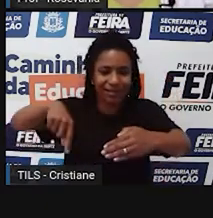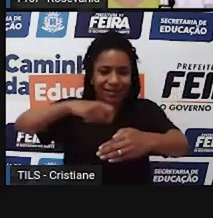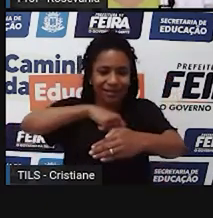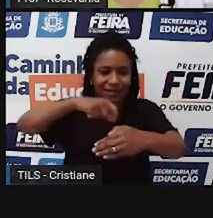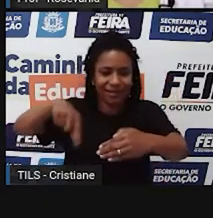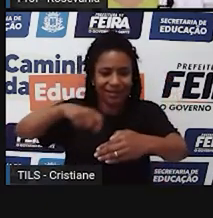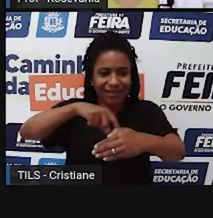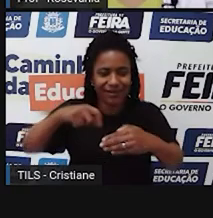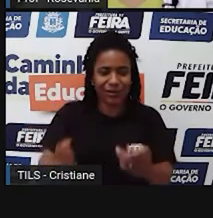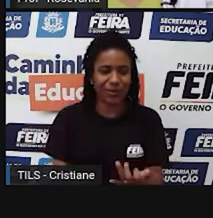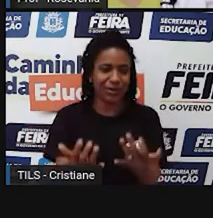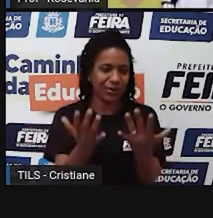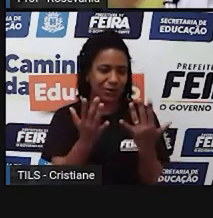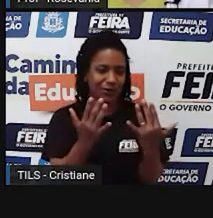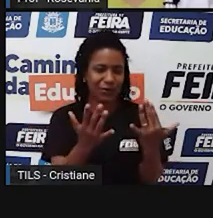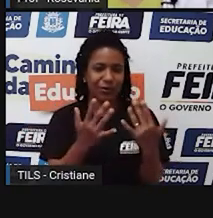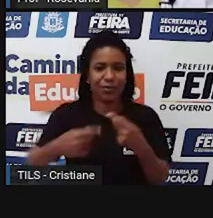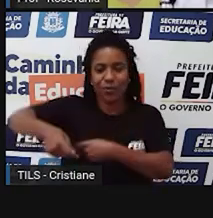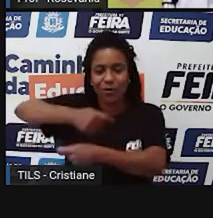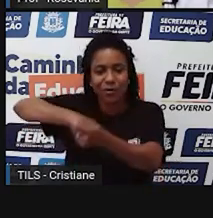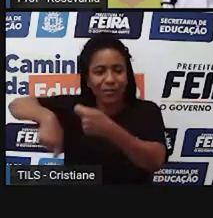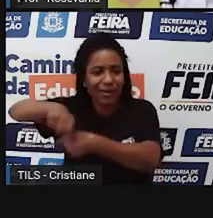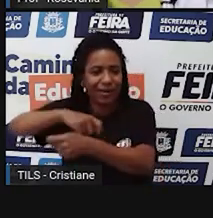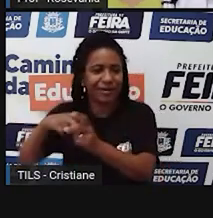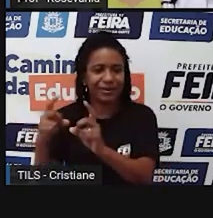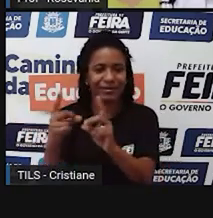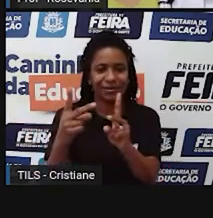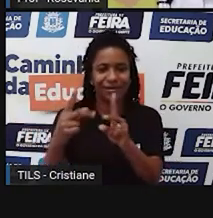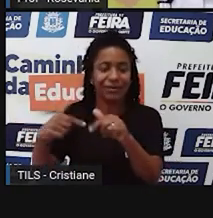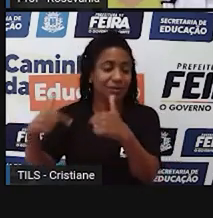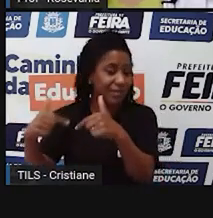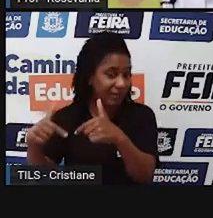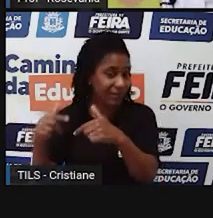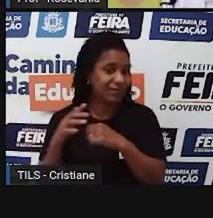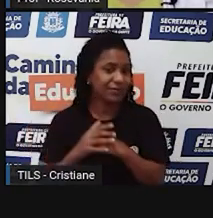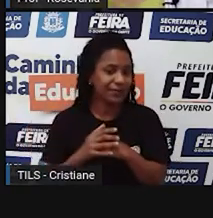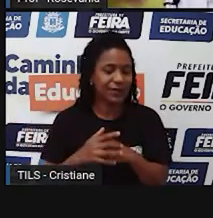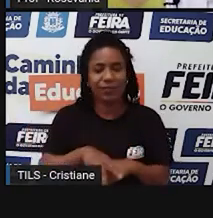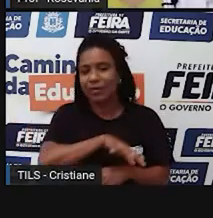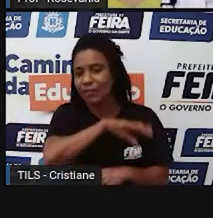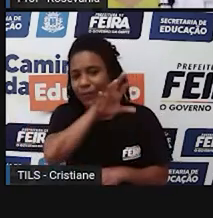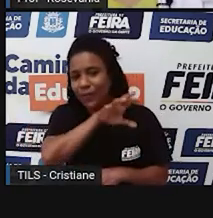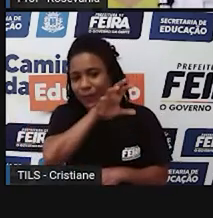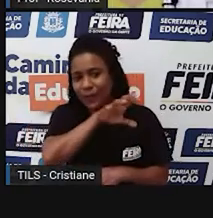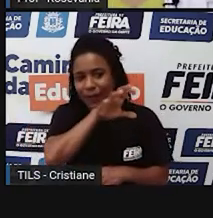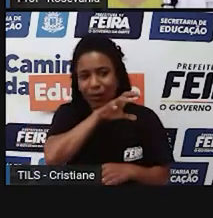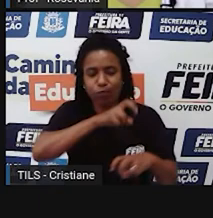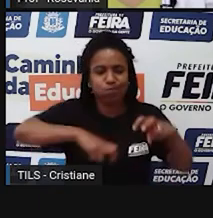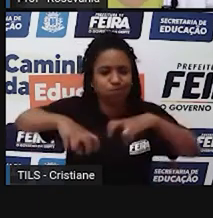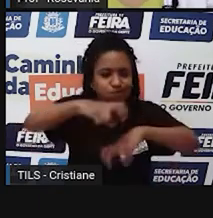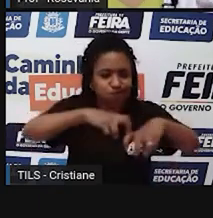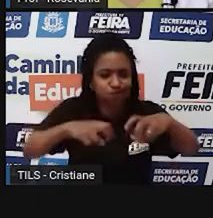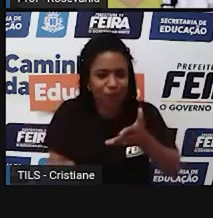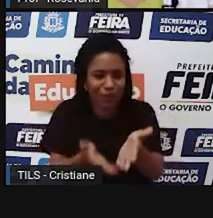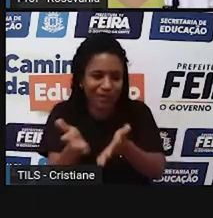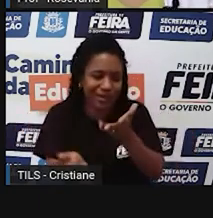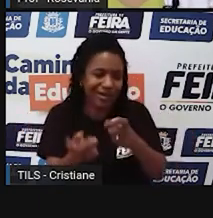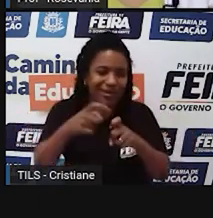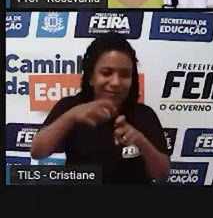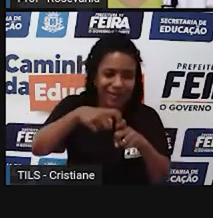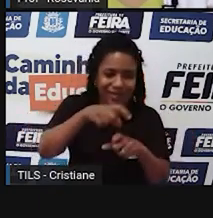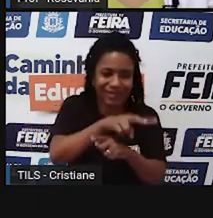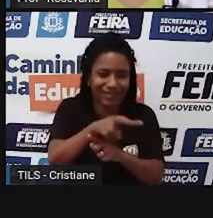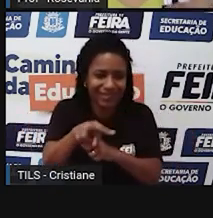setor de comércio e serviços. A criação de animais, com os profissionais dos veterinários, os mais diversos geneticistas. Então,